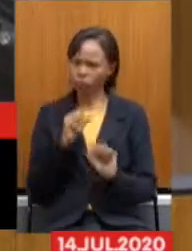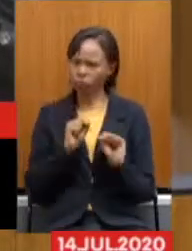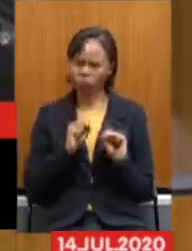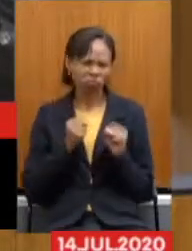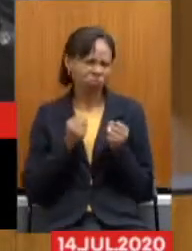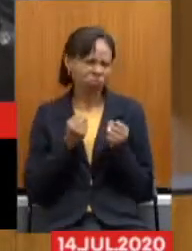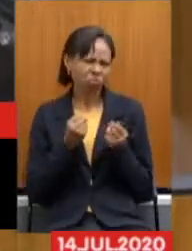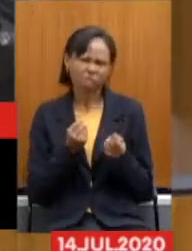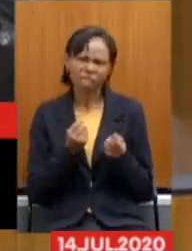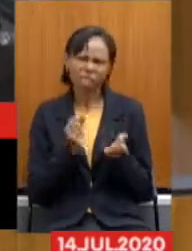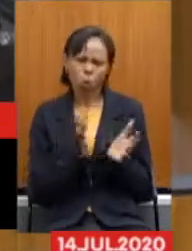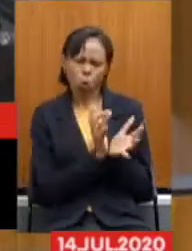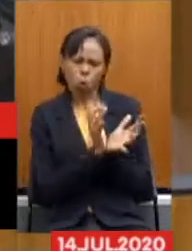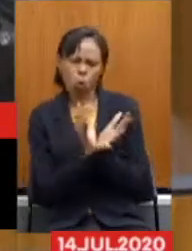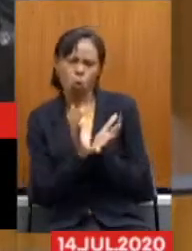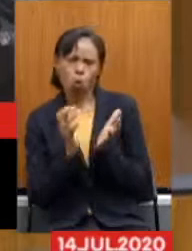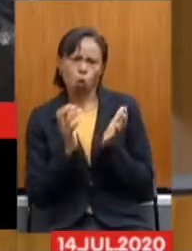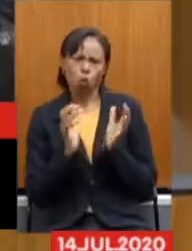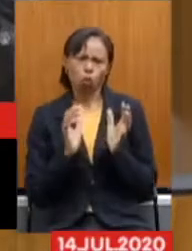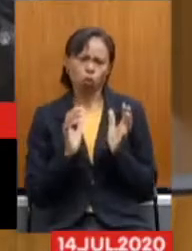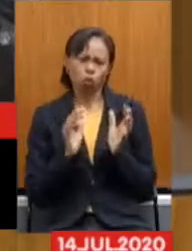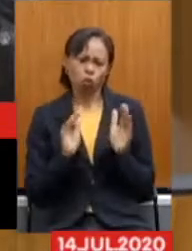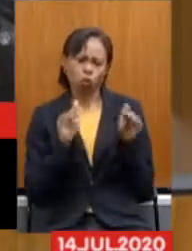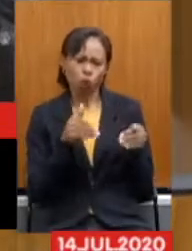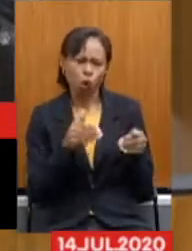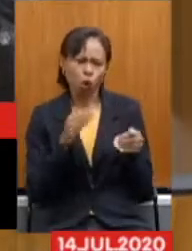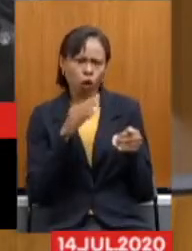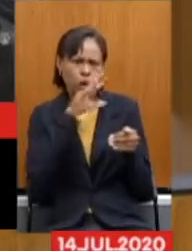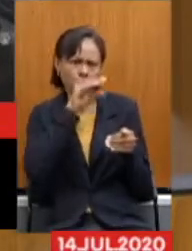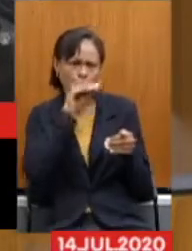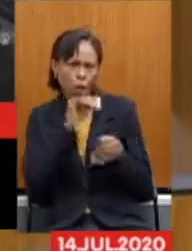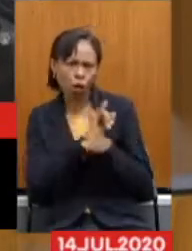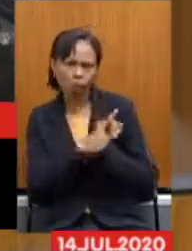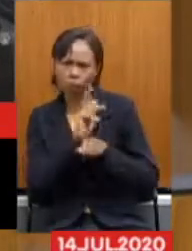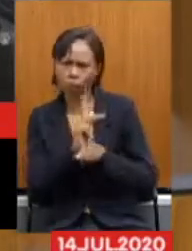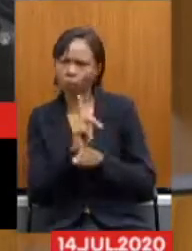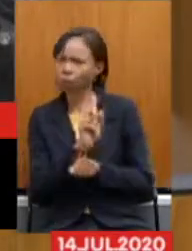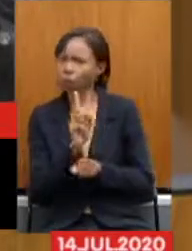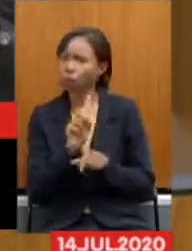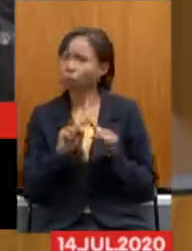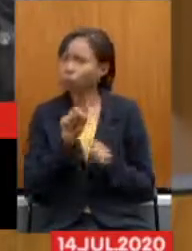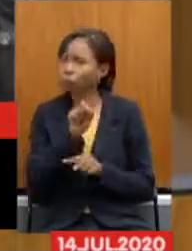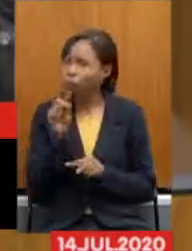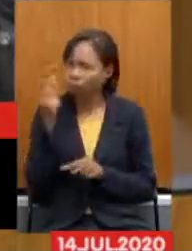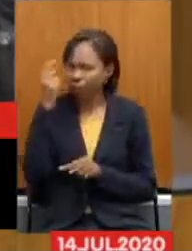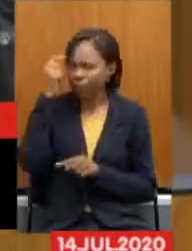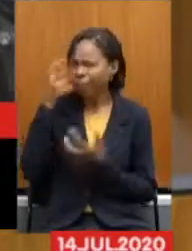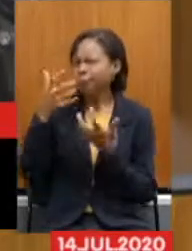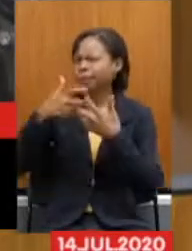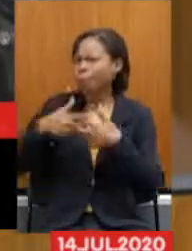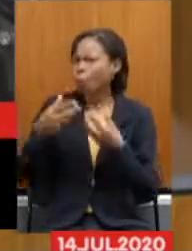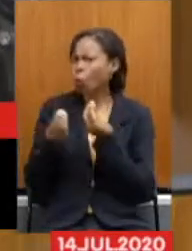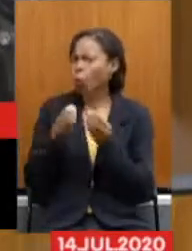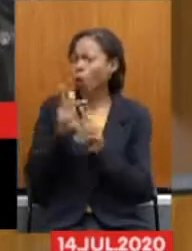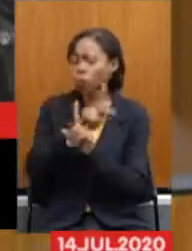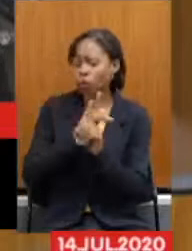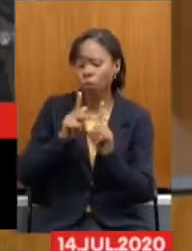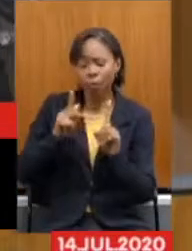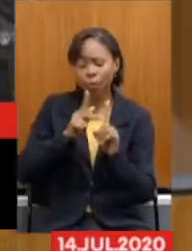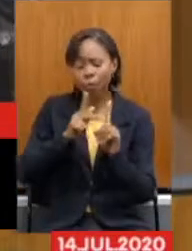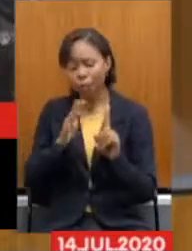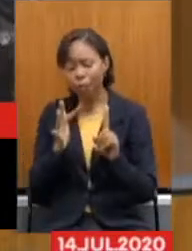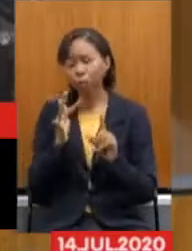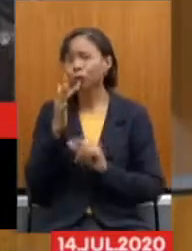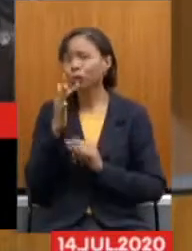corporativismo, só servidores Ipseng, não. Todos vocês têm que pensar o que vai ser da nossa Previdência no futuro.